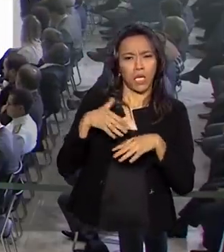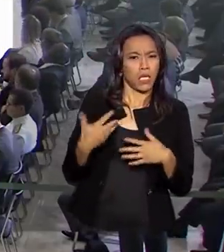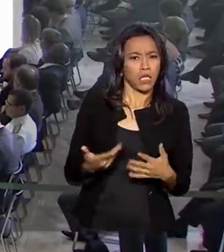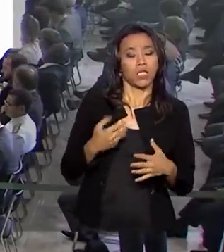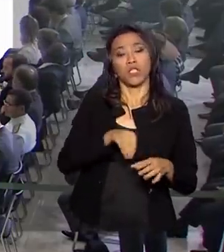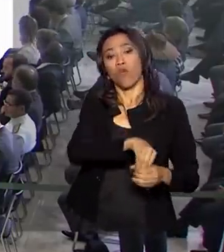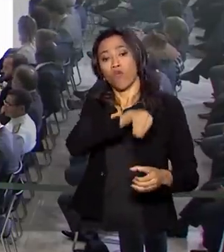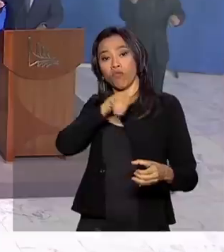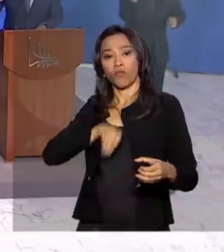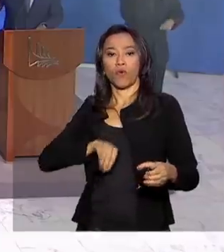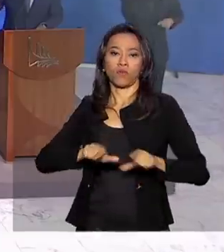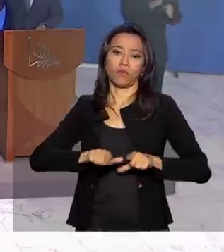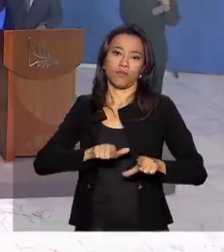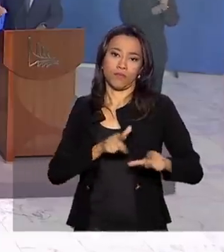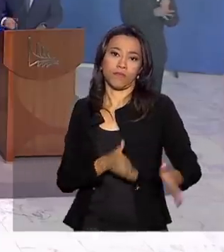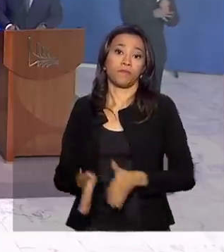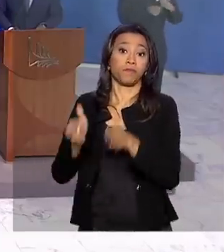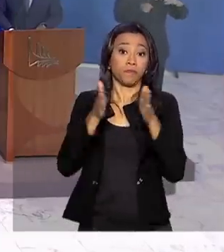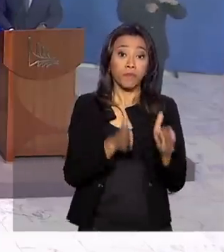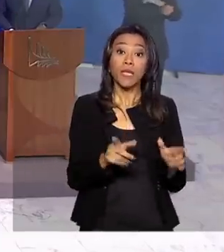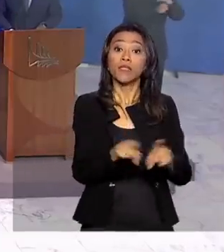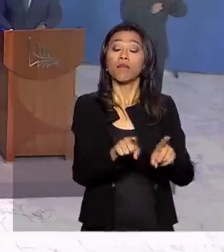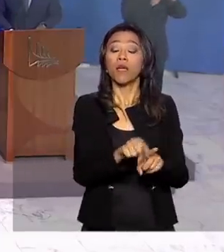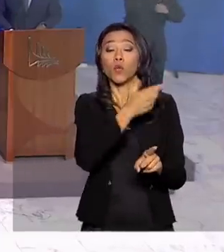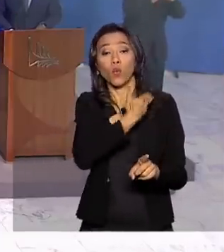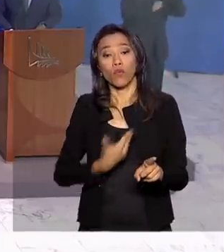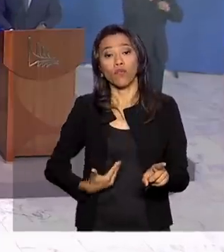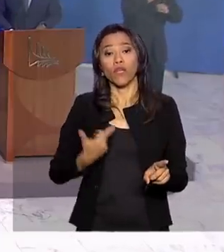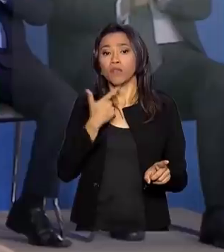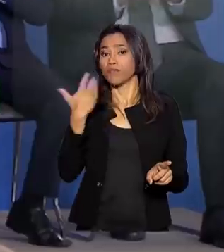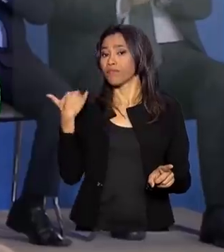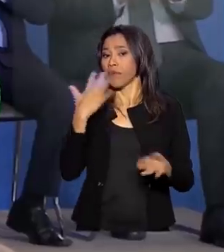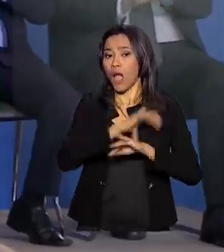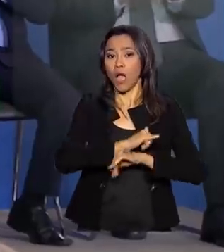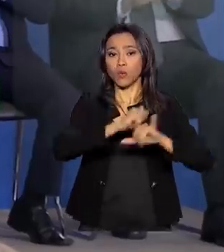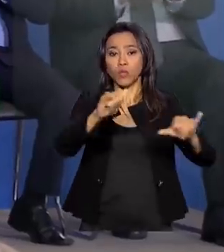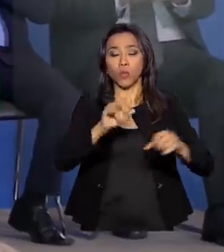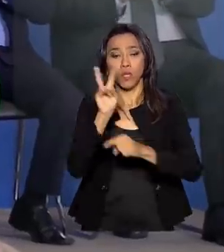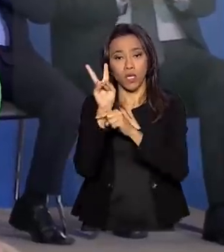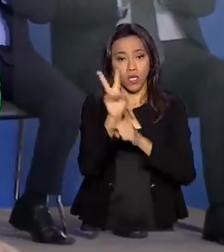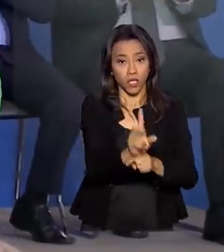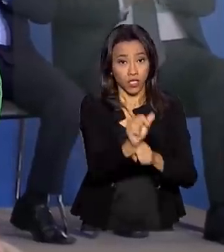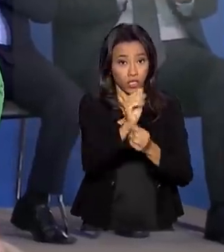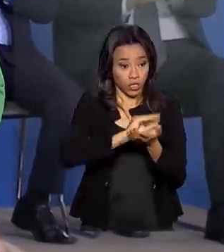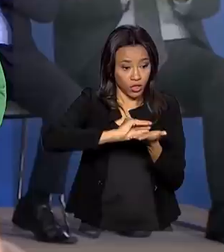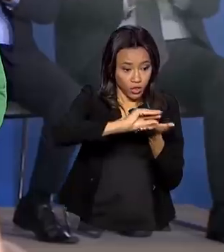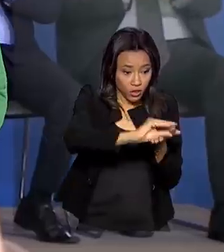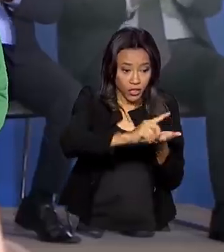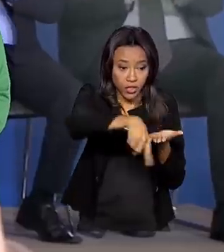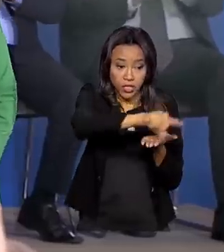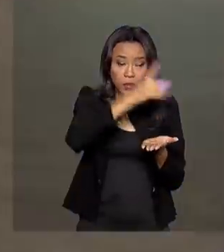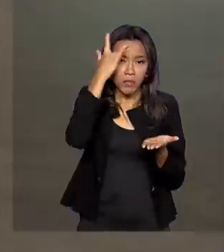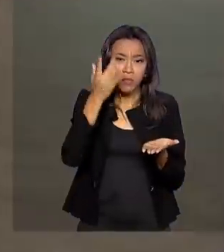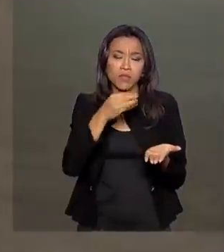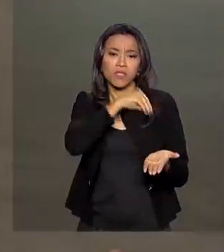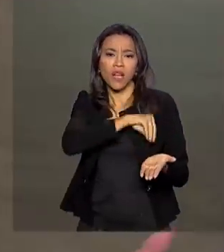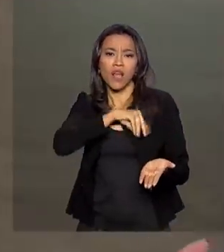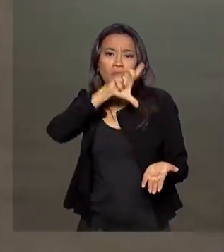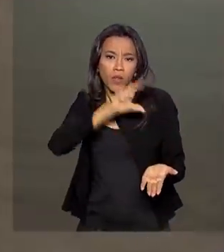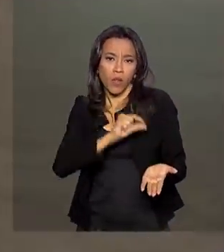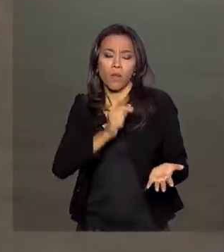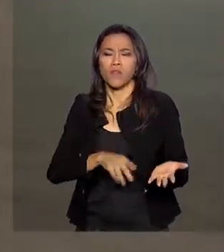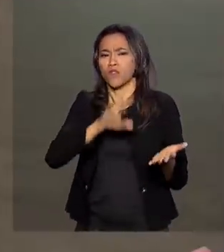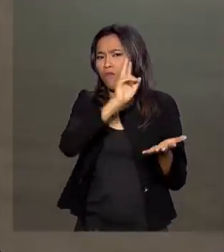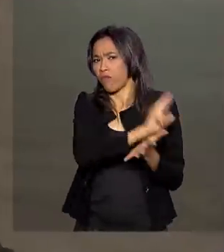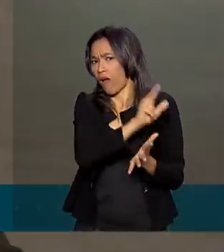estão fora do mercado. Além disso, o governo também anunciou crédito facilitado para pessoas de baixa renda. No pacote